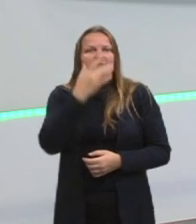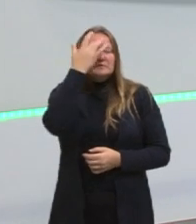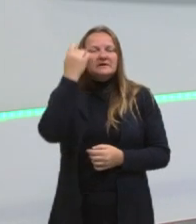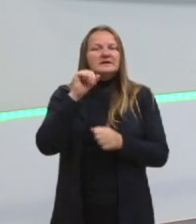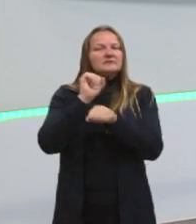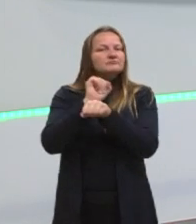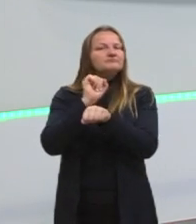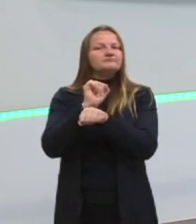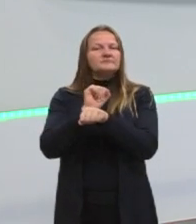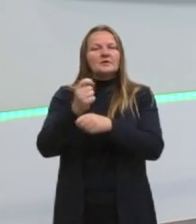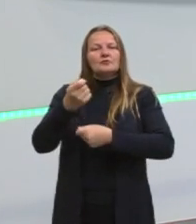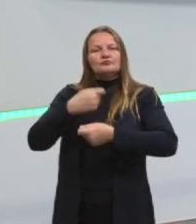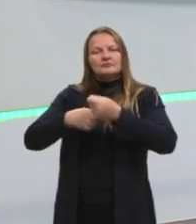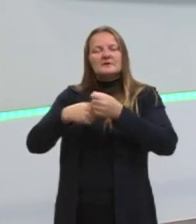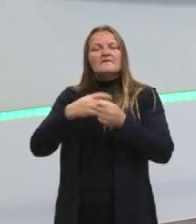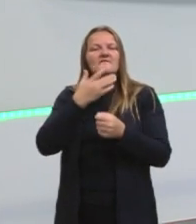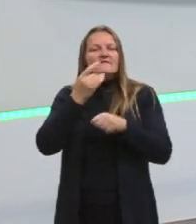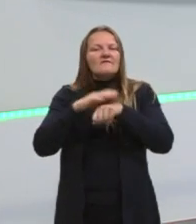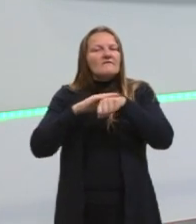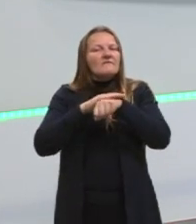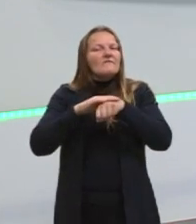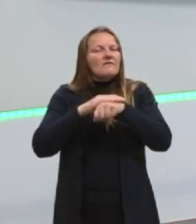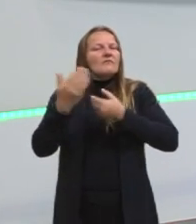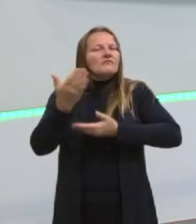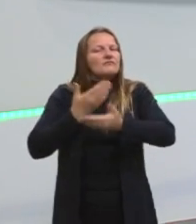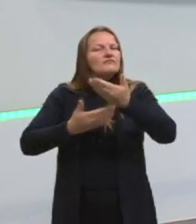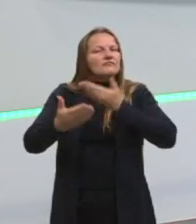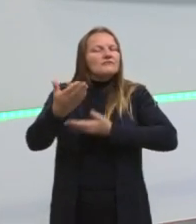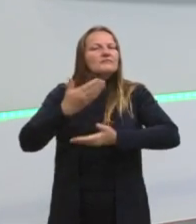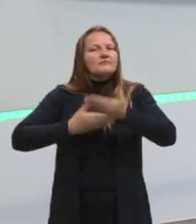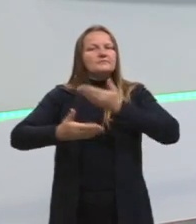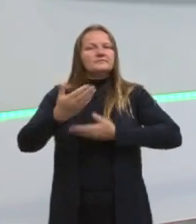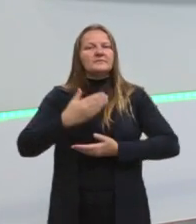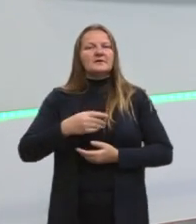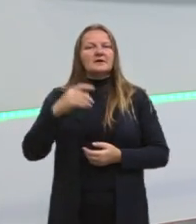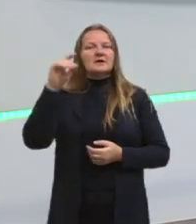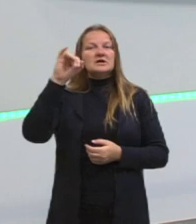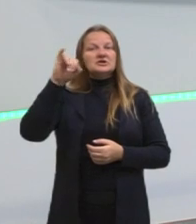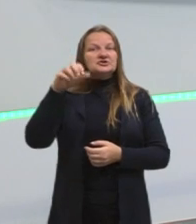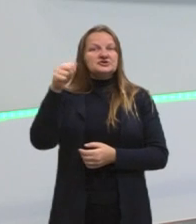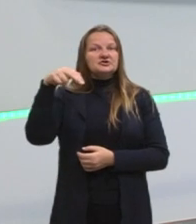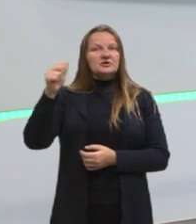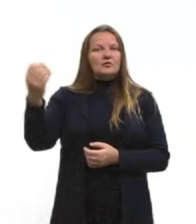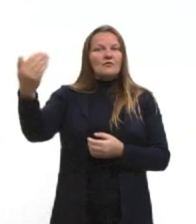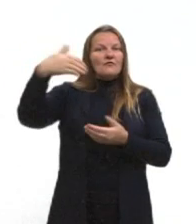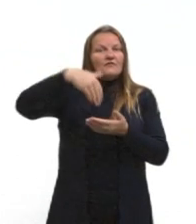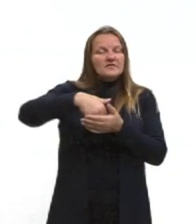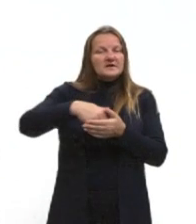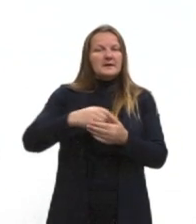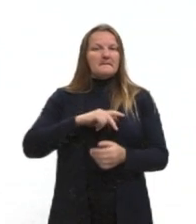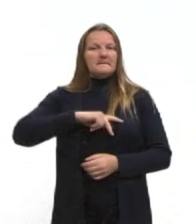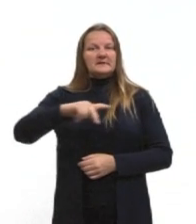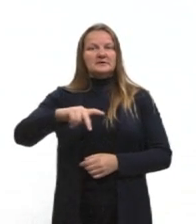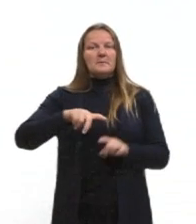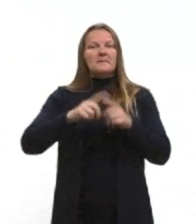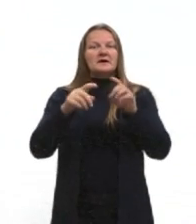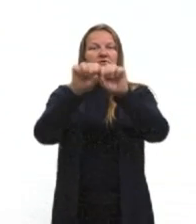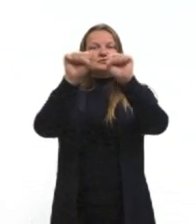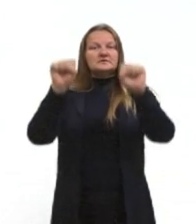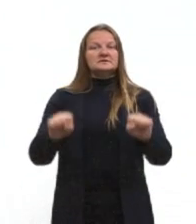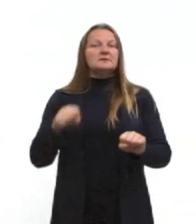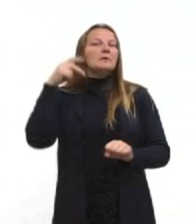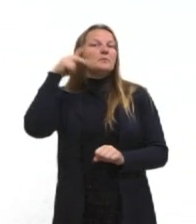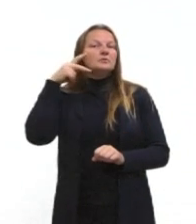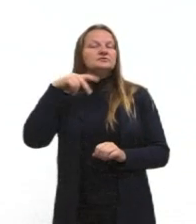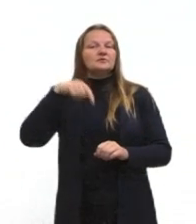esperando, negociando, e o que se negociou? O João Goulart virava presidente, mas iam mudar o sistema político do